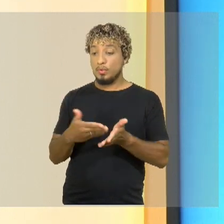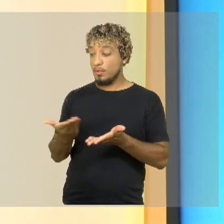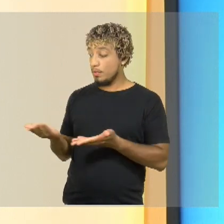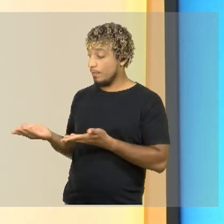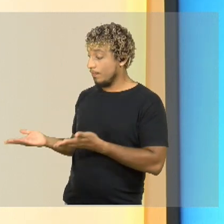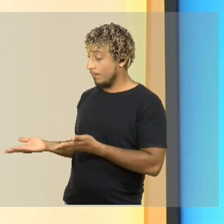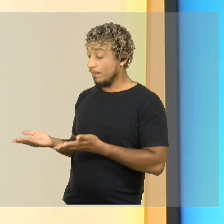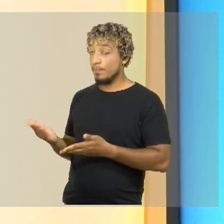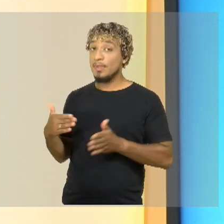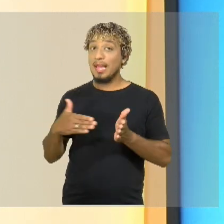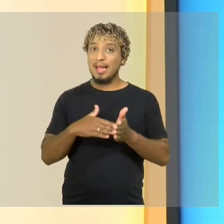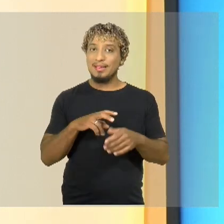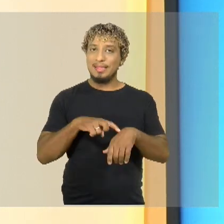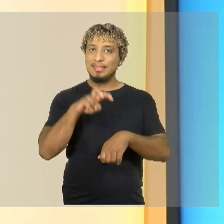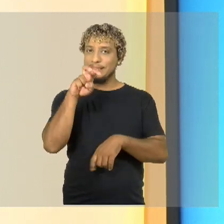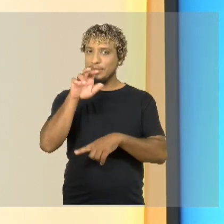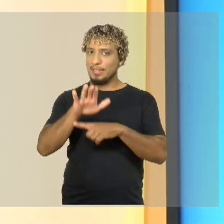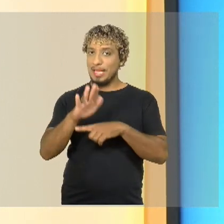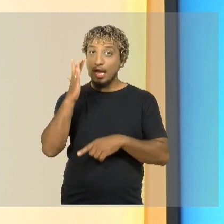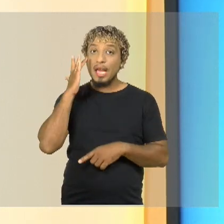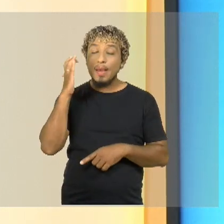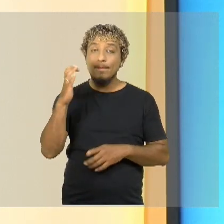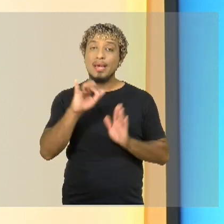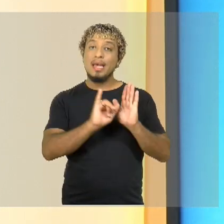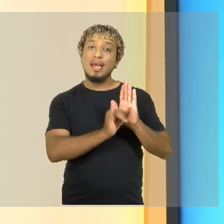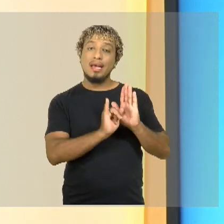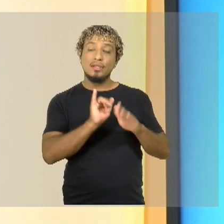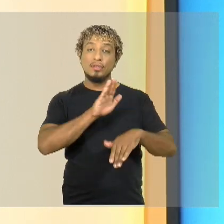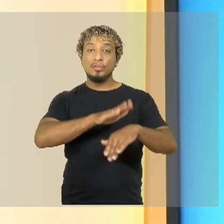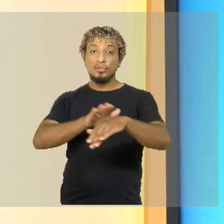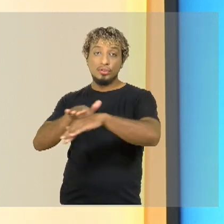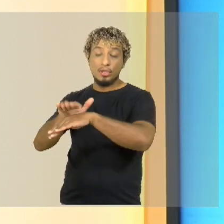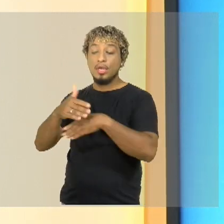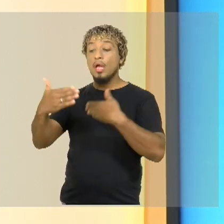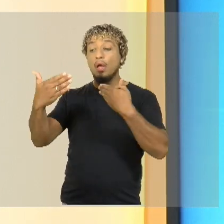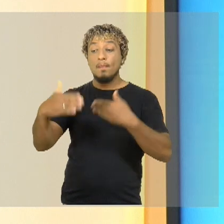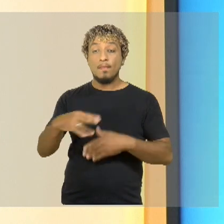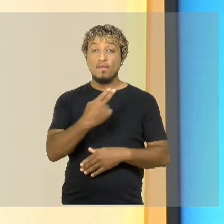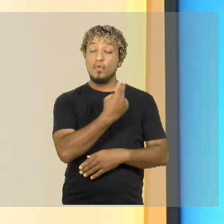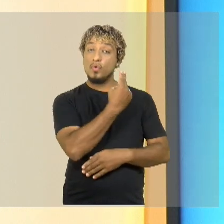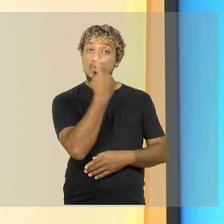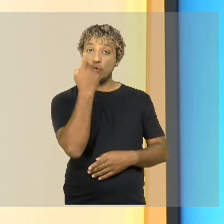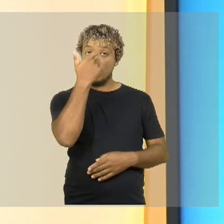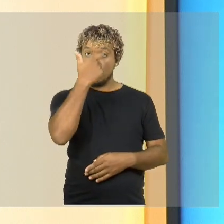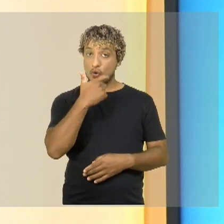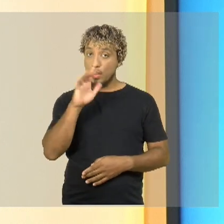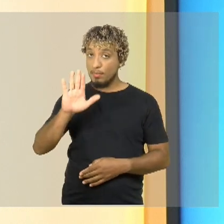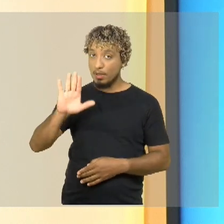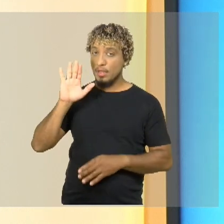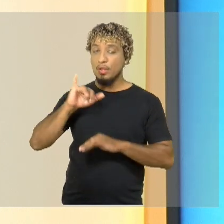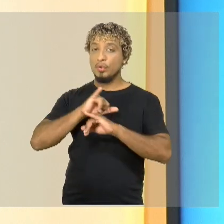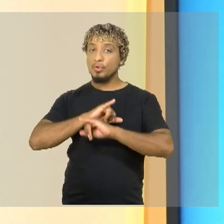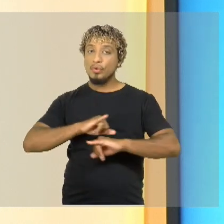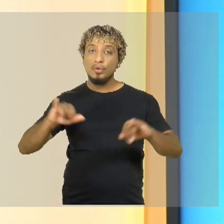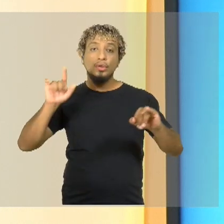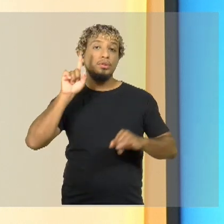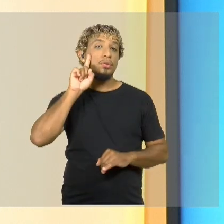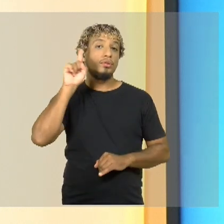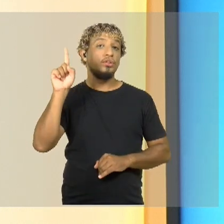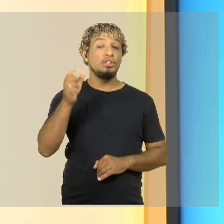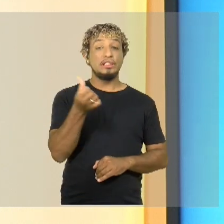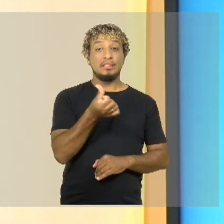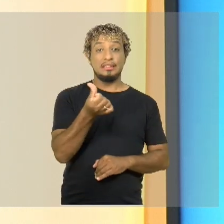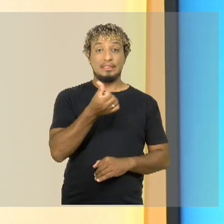5 da tarde de amanhã. O edital de convocação para as provas com o nome dos candidatos vai ser divulgado no dia